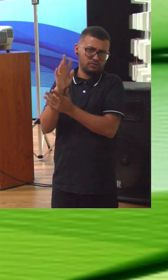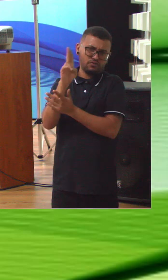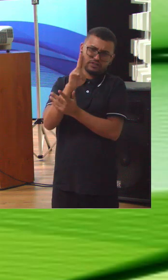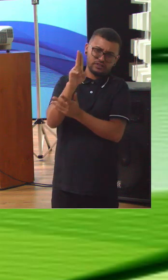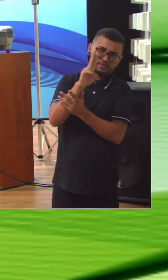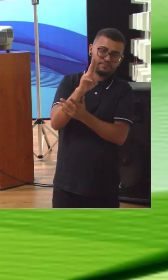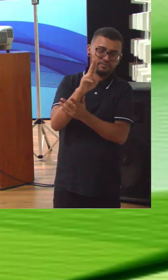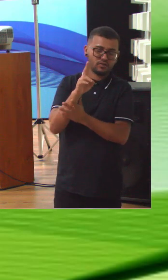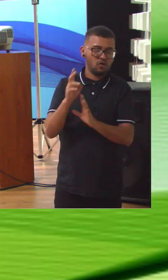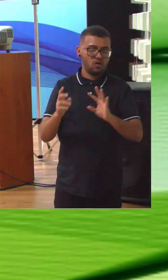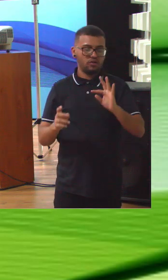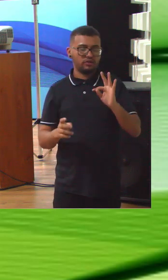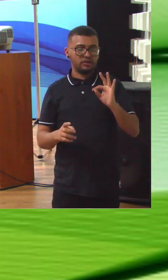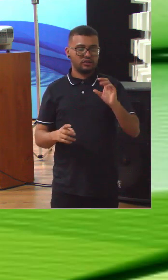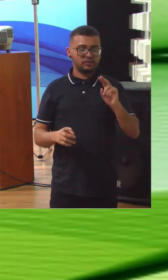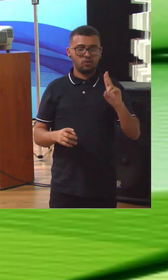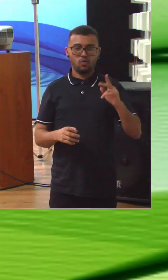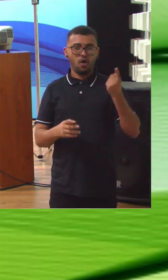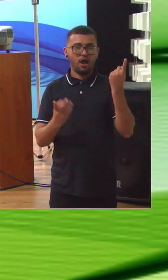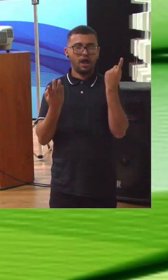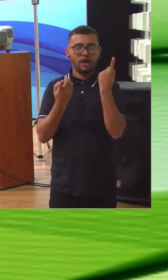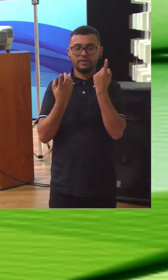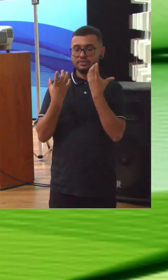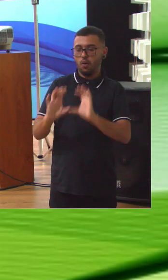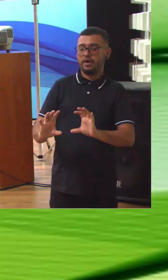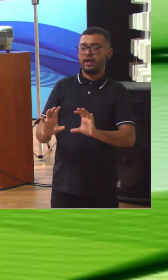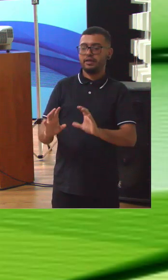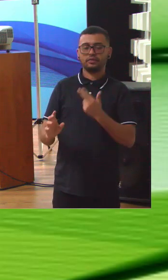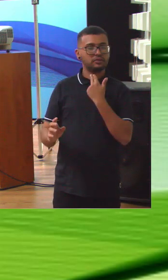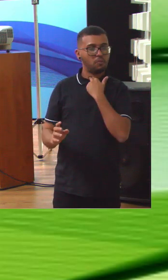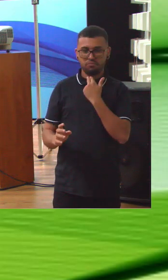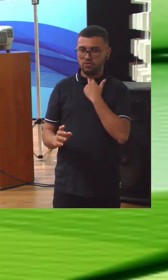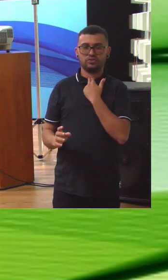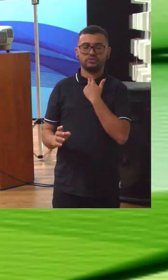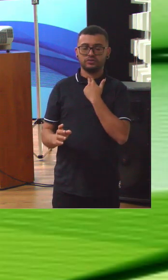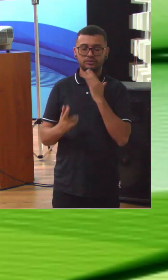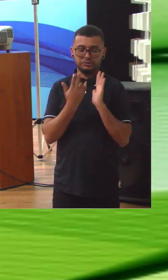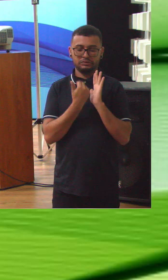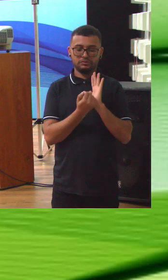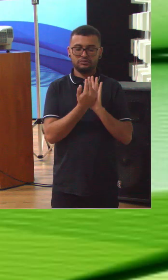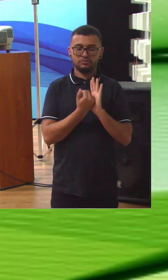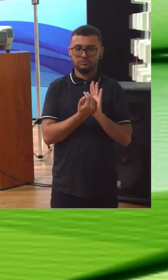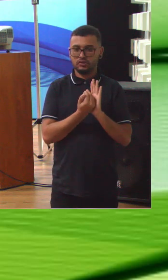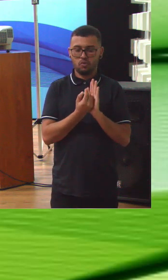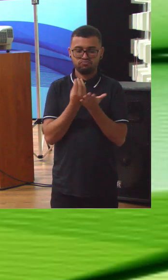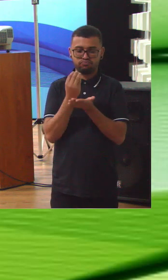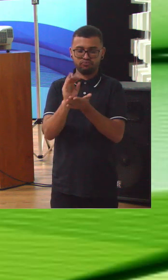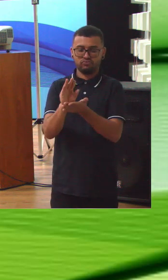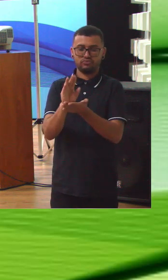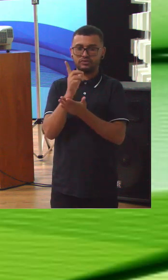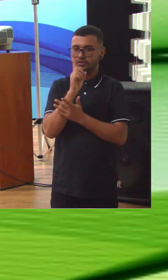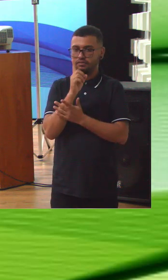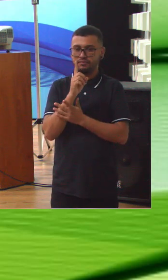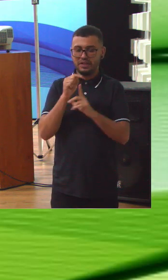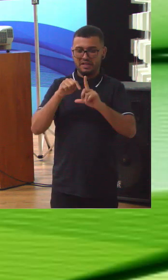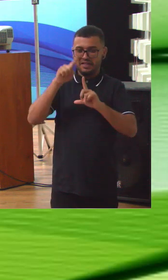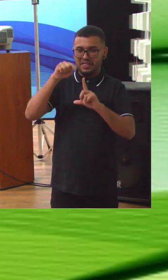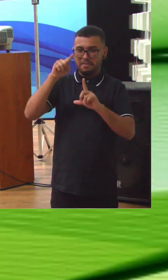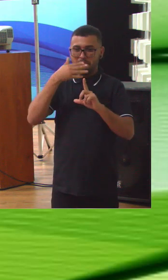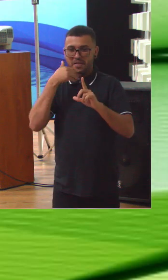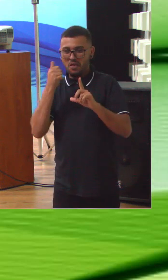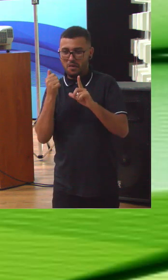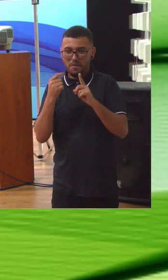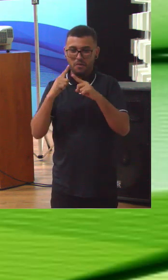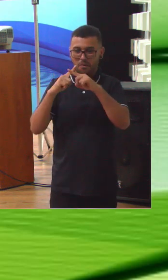posicionou radicalmente contra dizendo não serve para isto então nós não publicamos ranking para não estimular esse